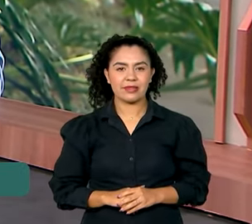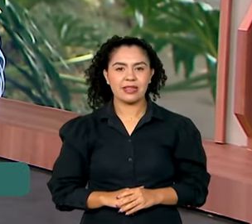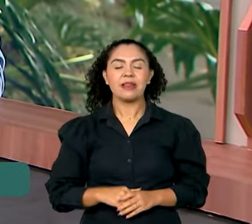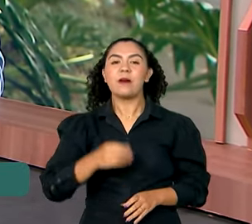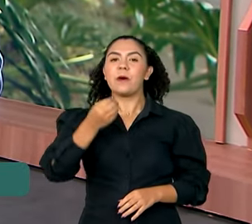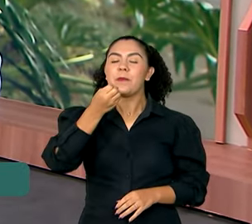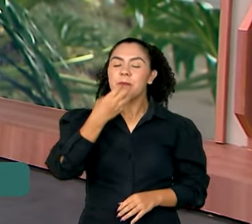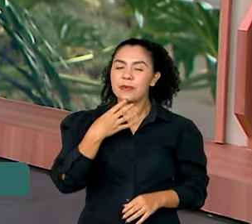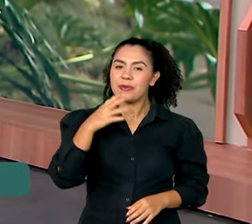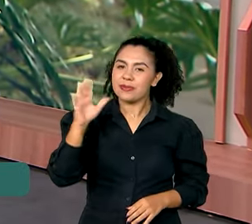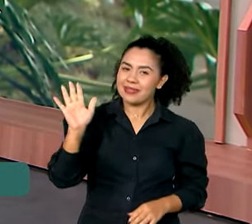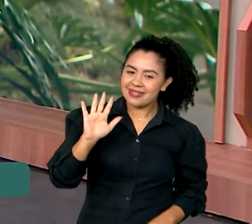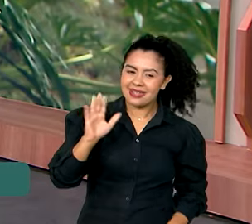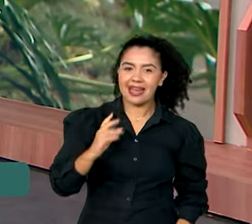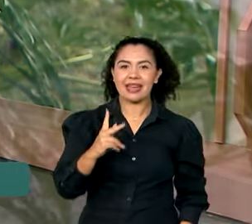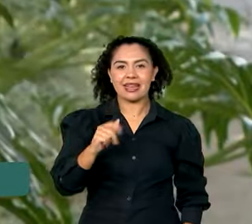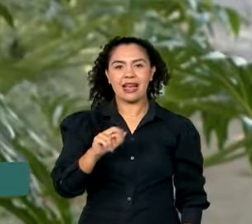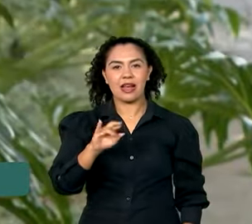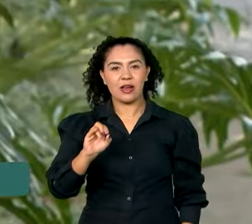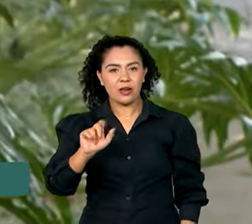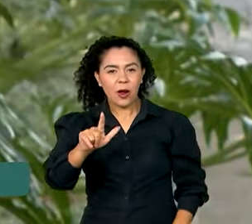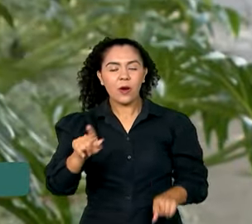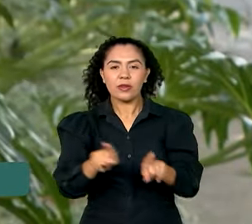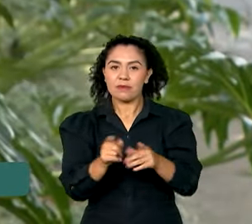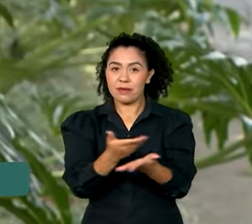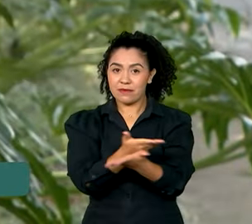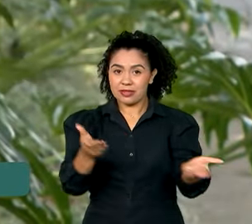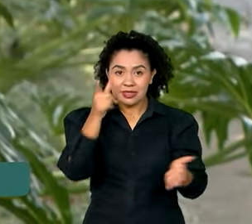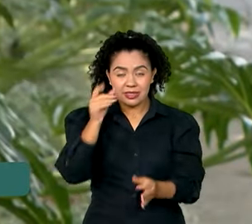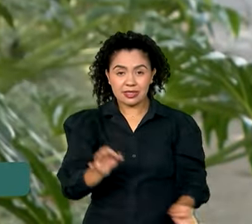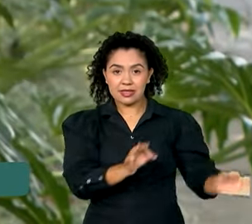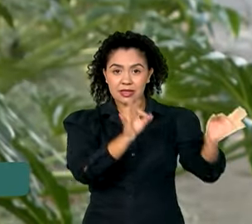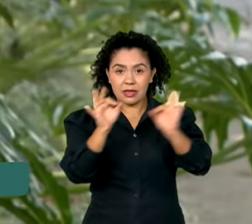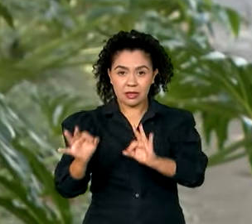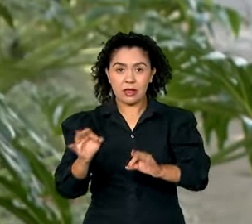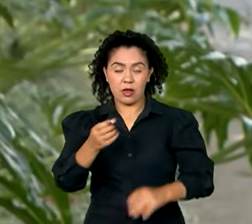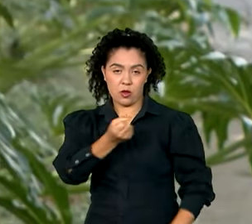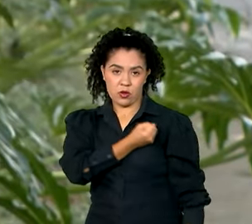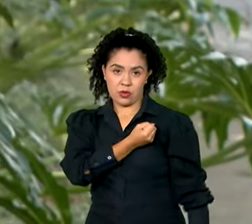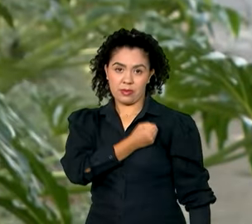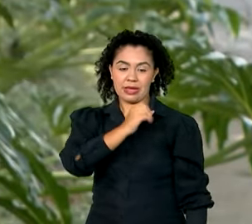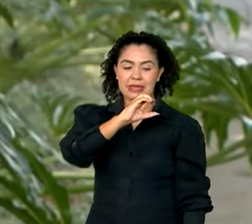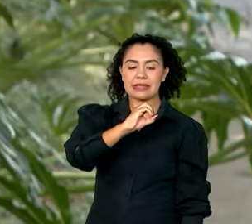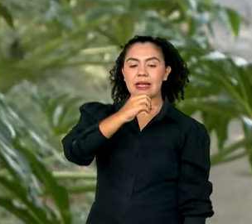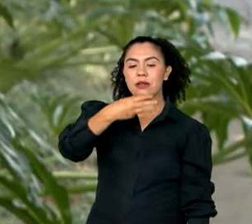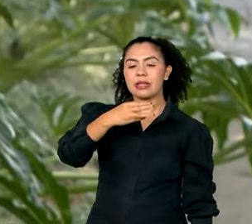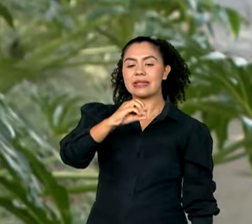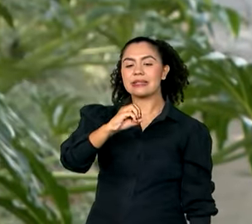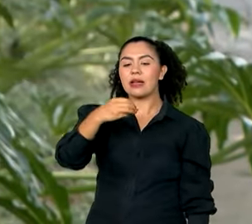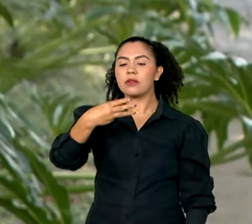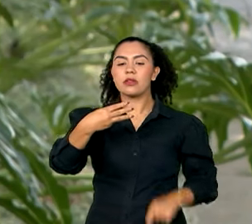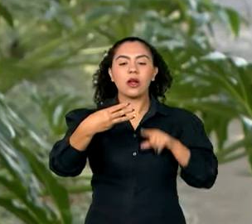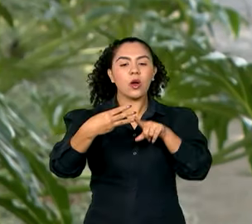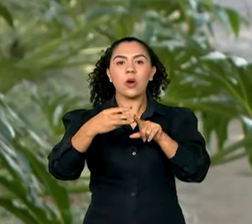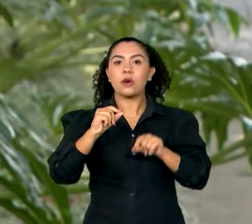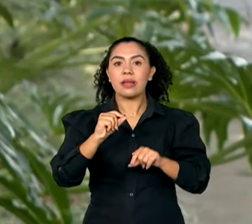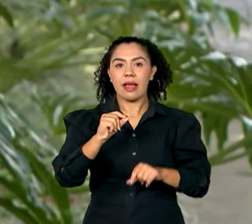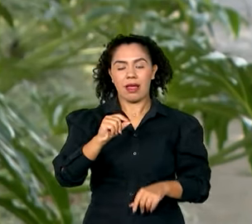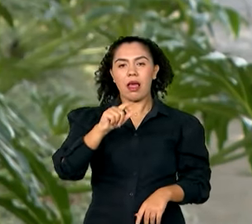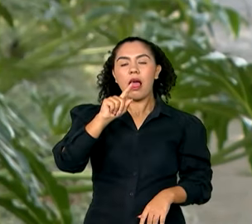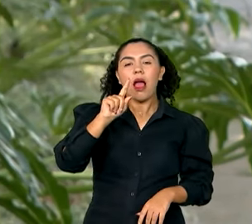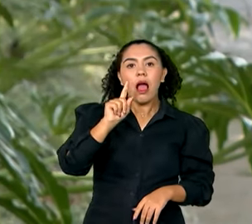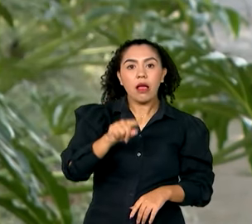Oi, Carol. Bom dia a você, bom dia a todos. O prefixo 0303 é uma ferramenta poderosa